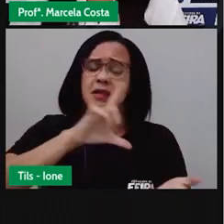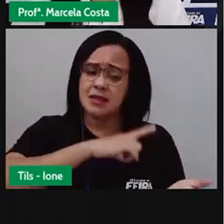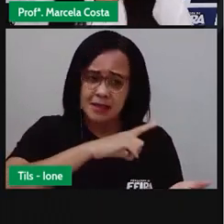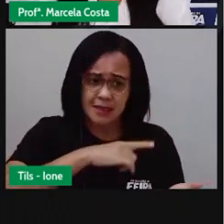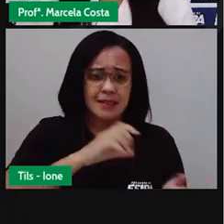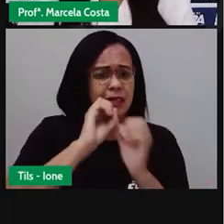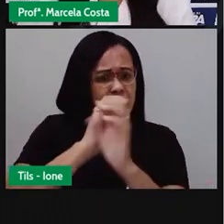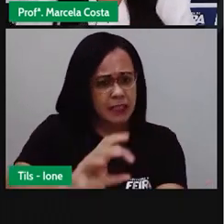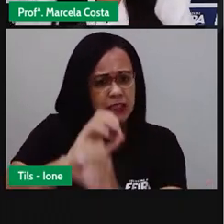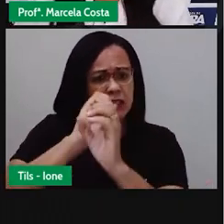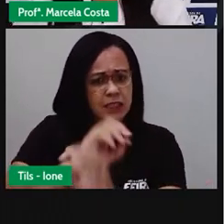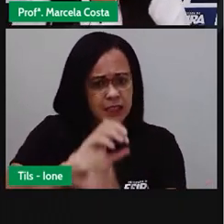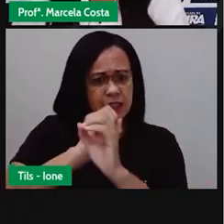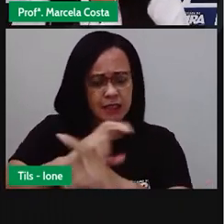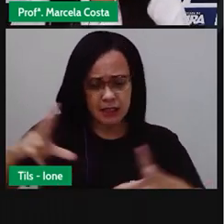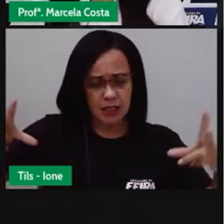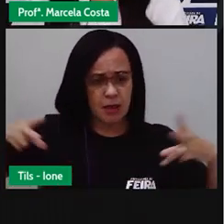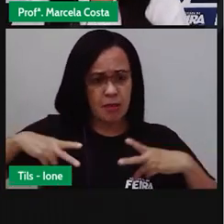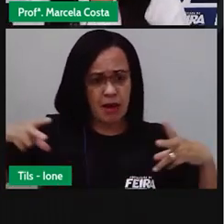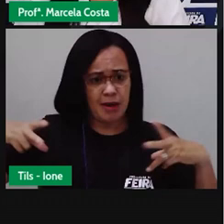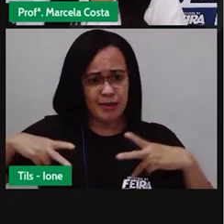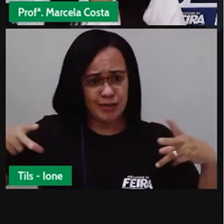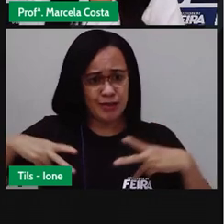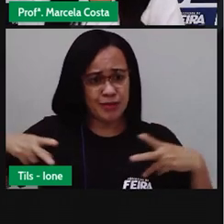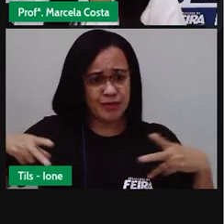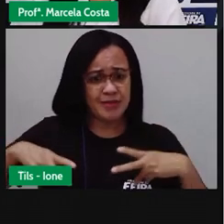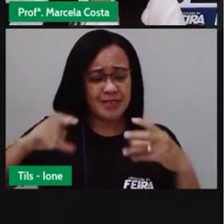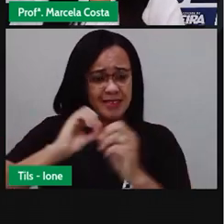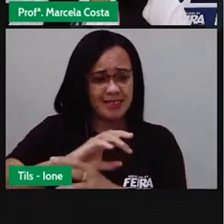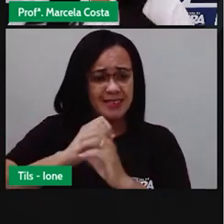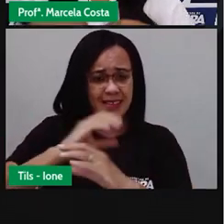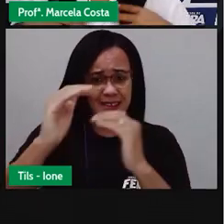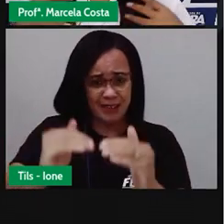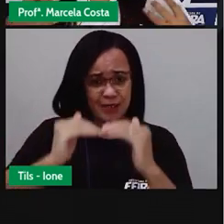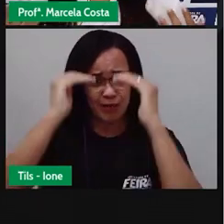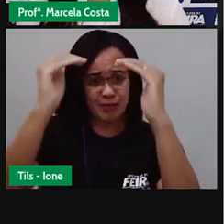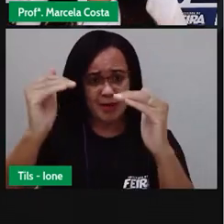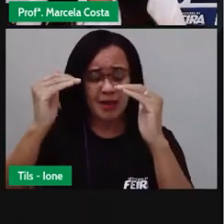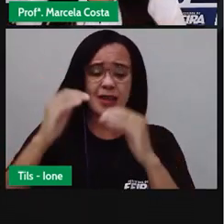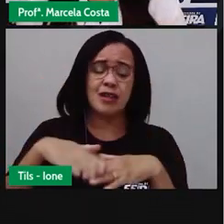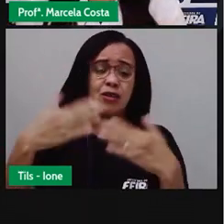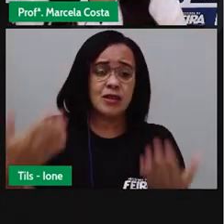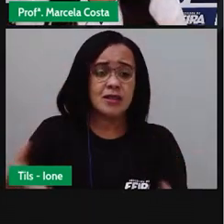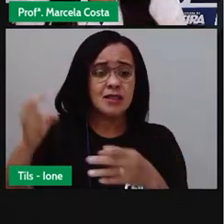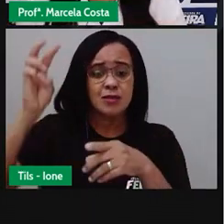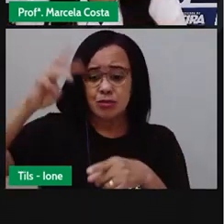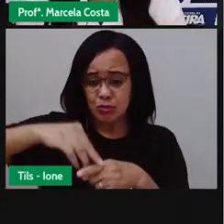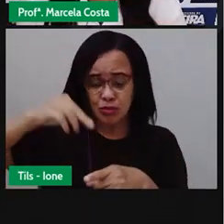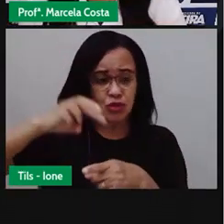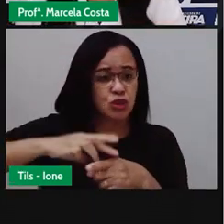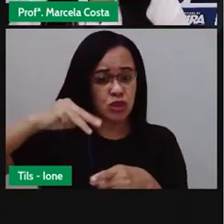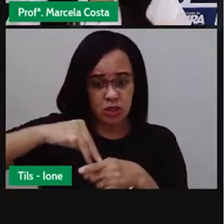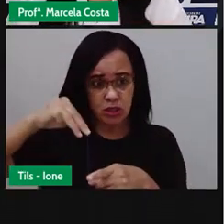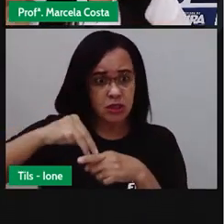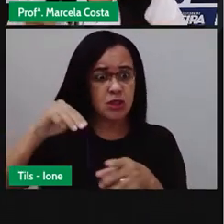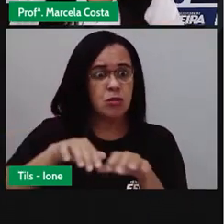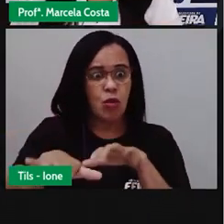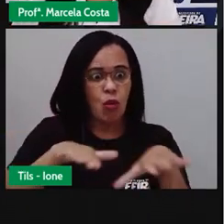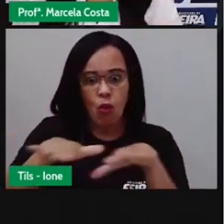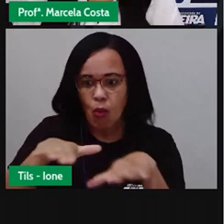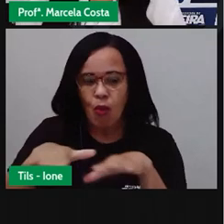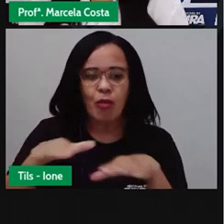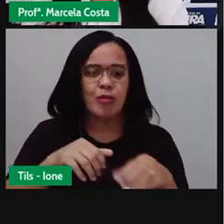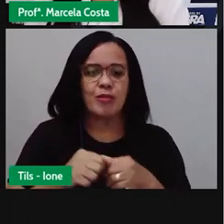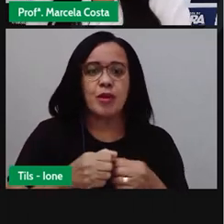ensino privadas. Então, é um município que movimenta bastante a região, atraindo